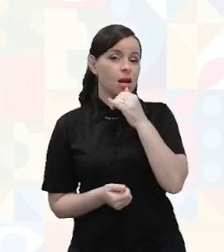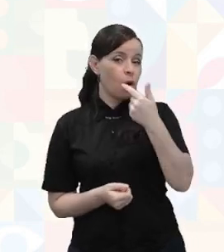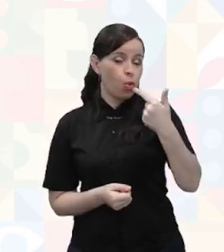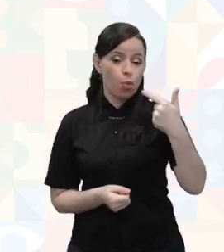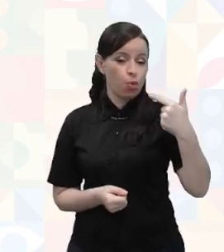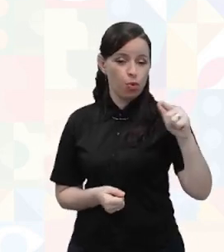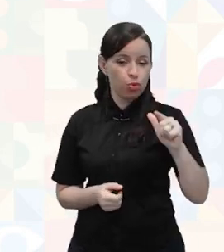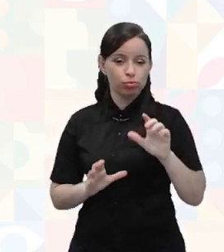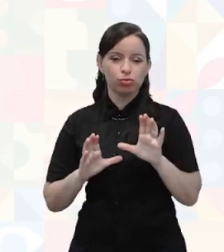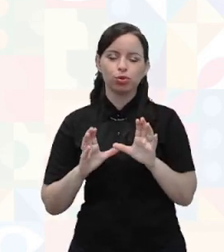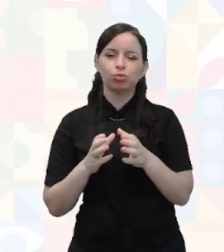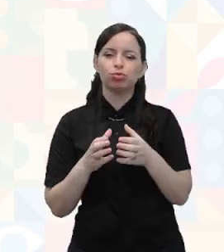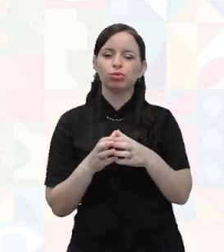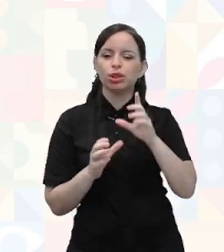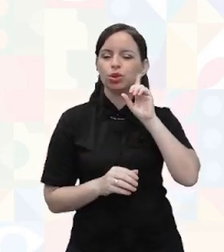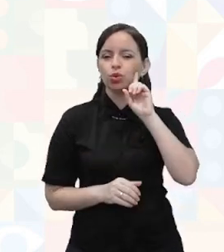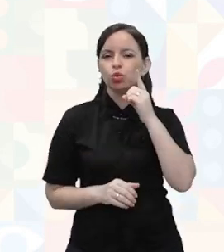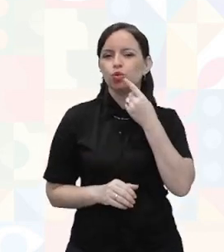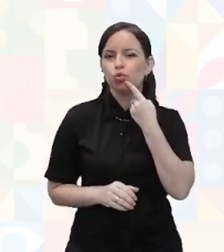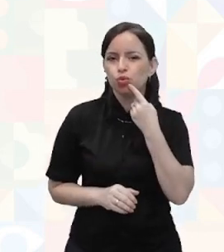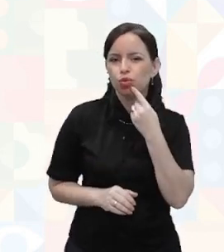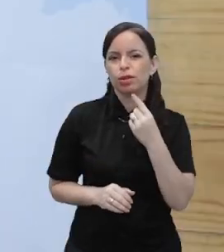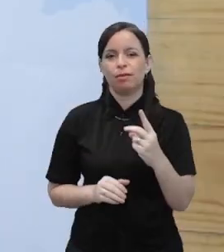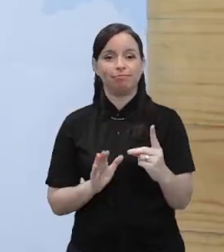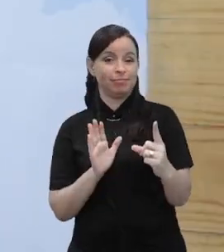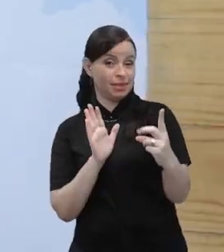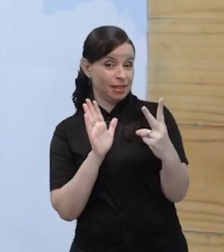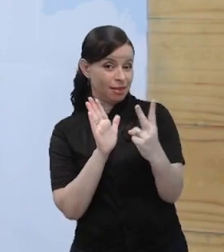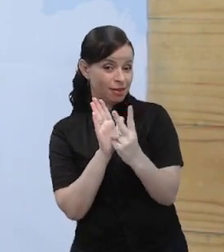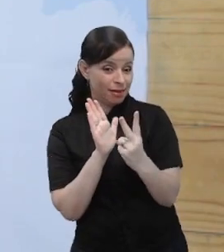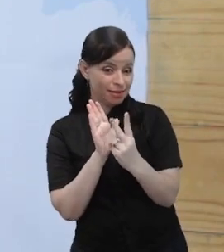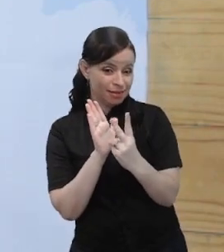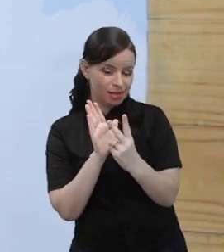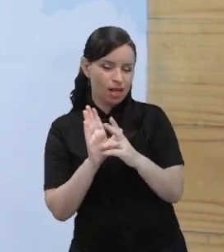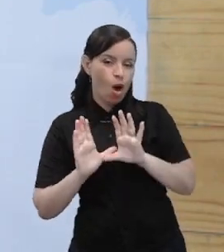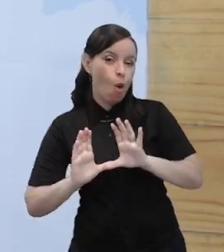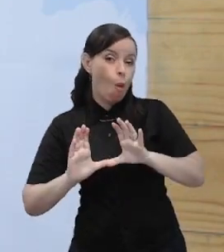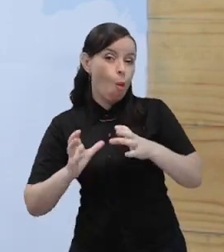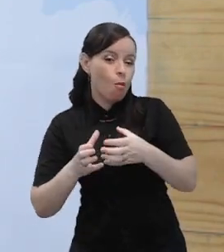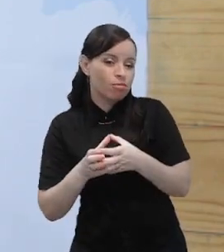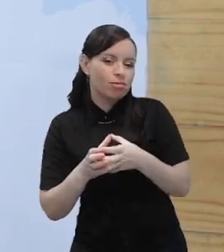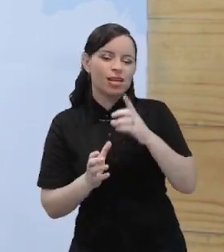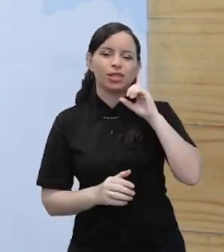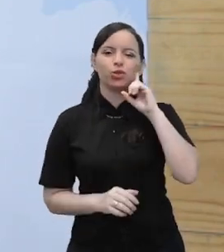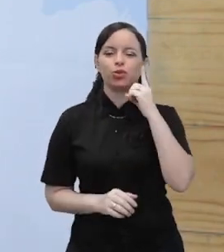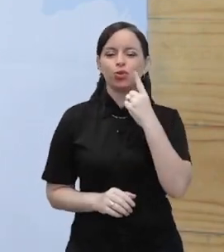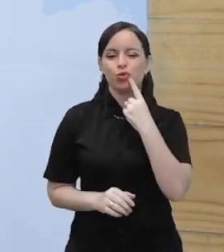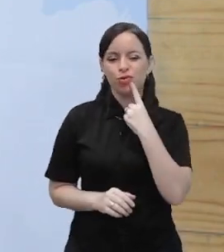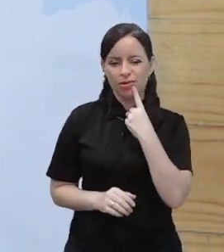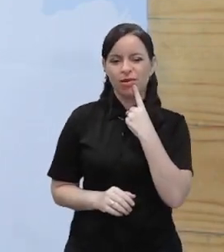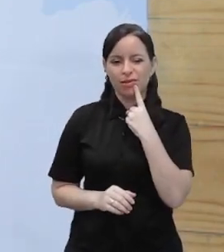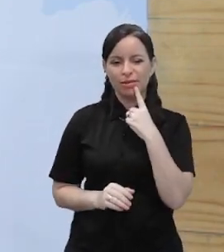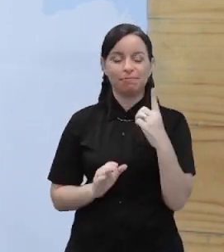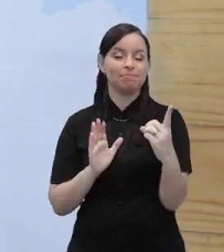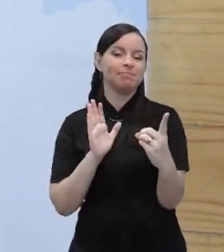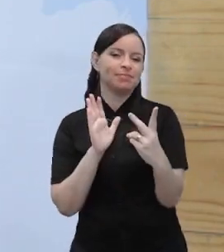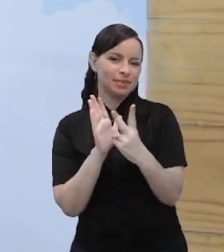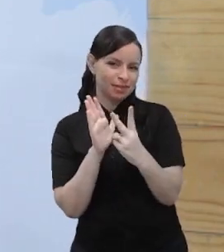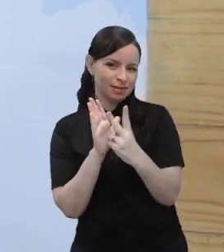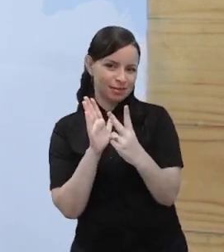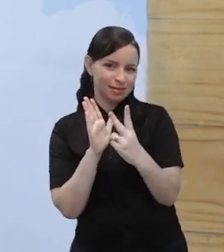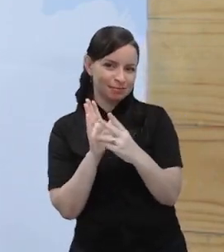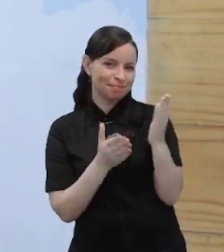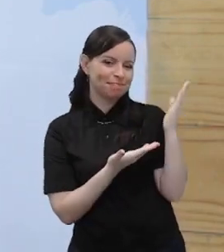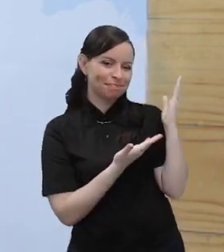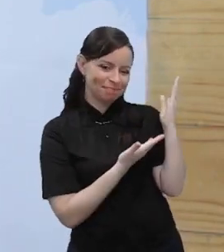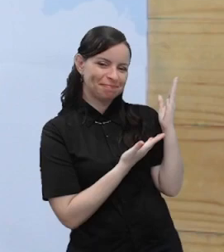a comunidade surda indígena. Vamos para o sinal? Então, comunidade surda indígena.